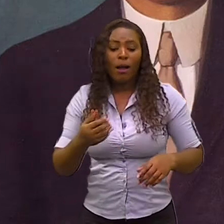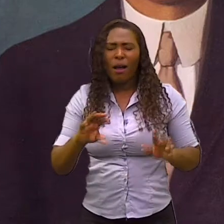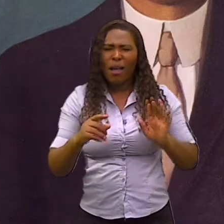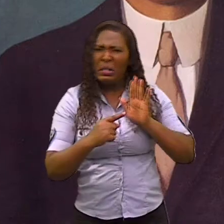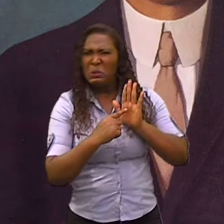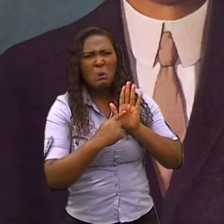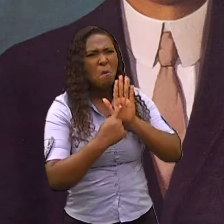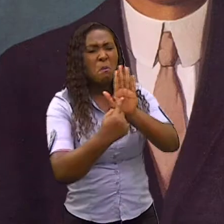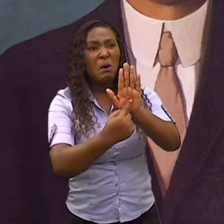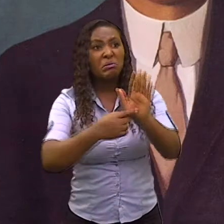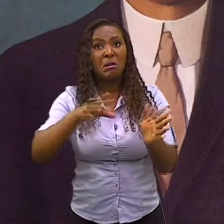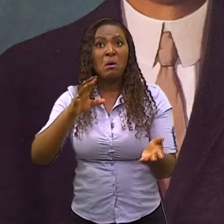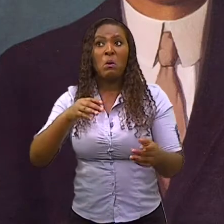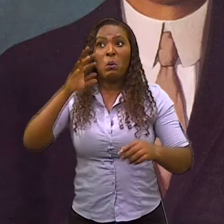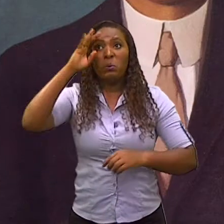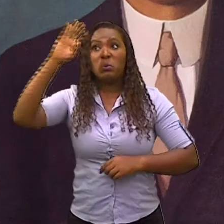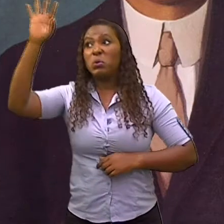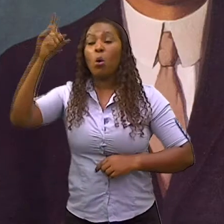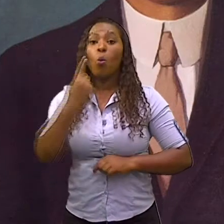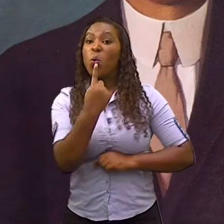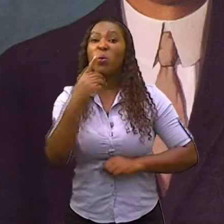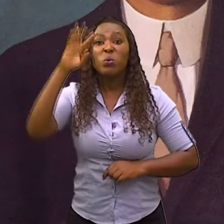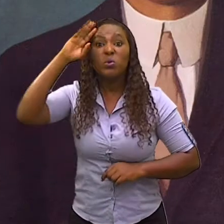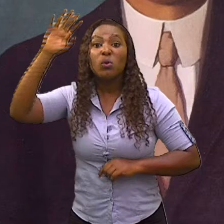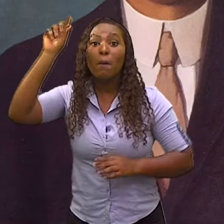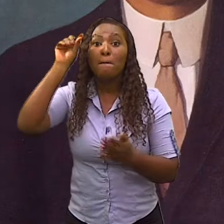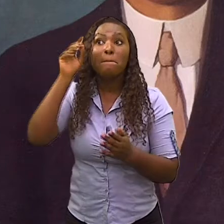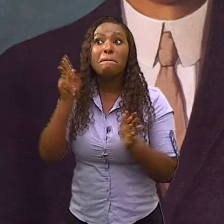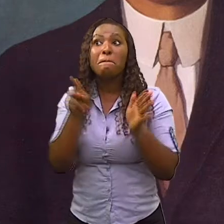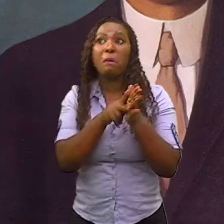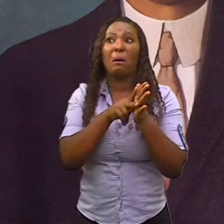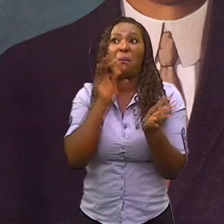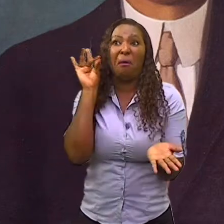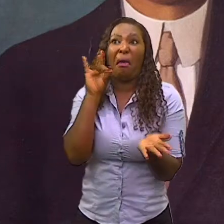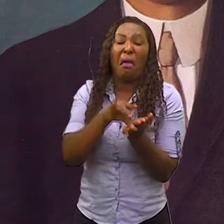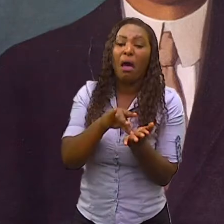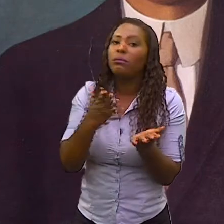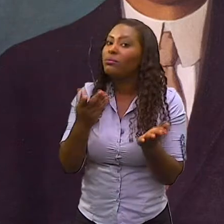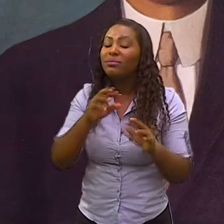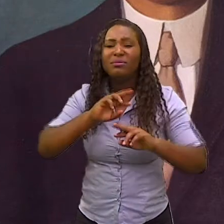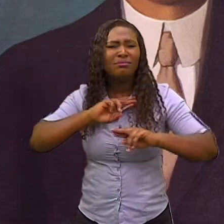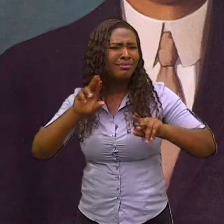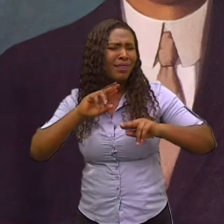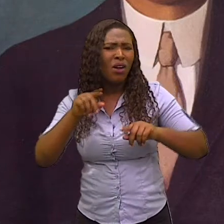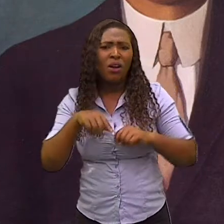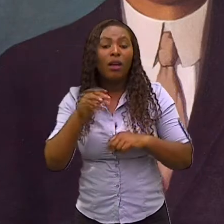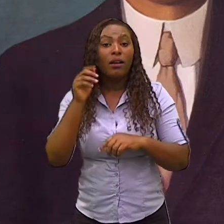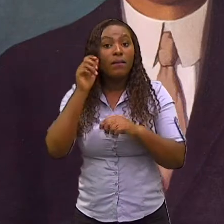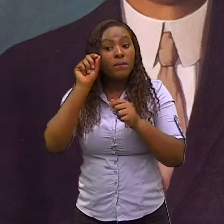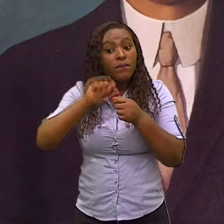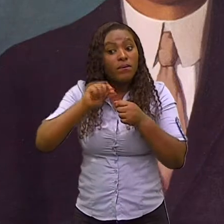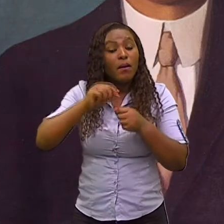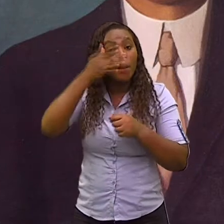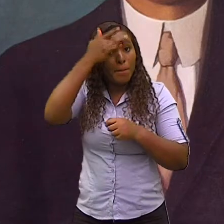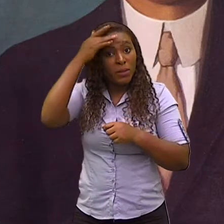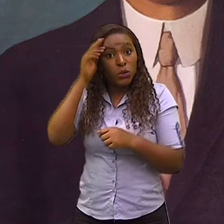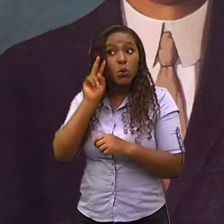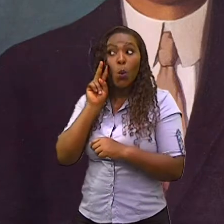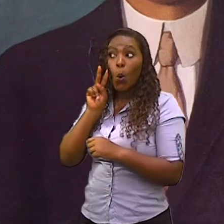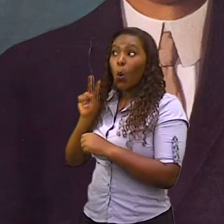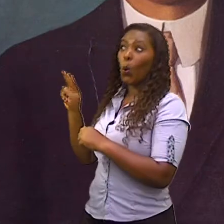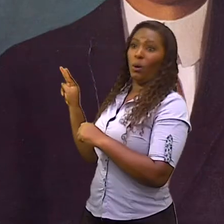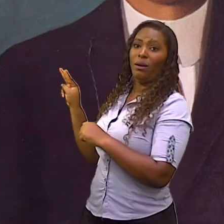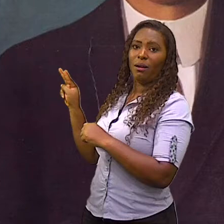descobrir o modo de acionar em um inconsciente, mediando o automatismo psíquico. Dessa maneira, uma ideia